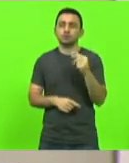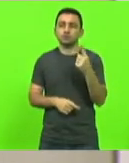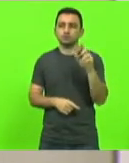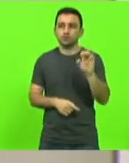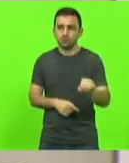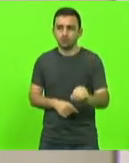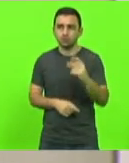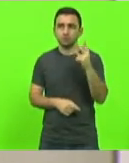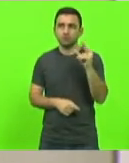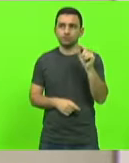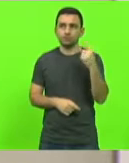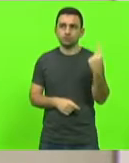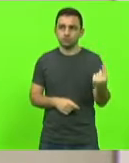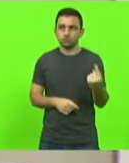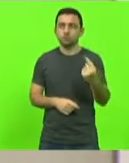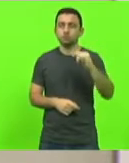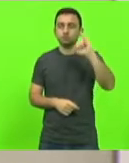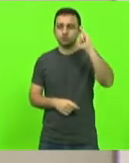deputado Jair Mioto.